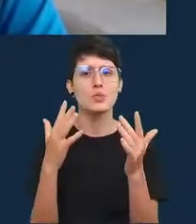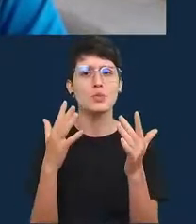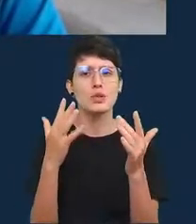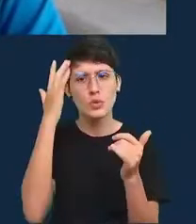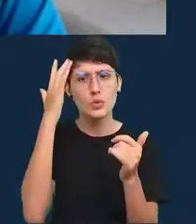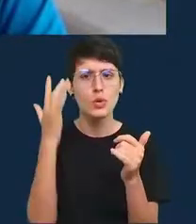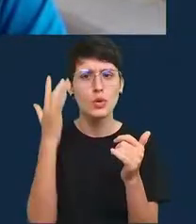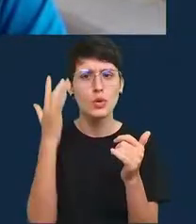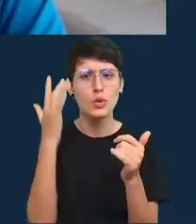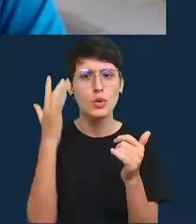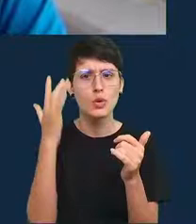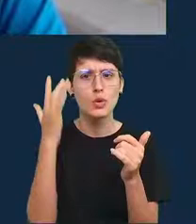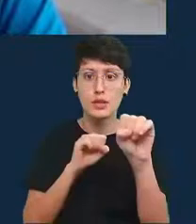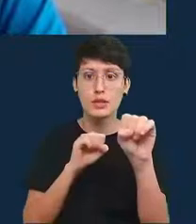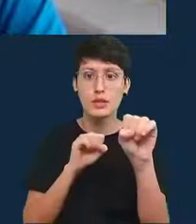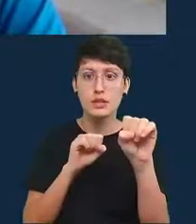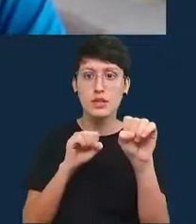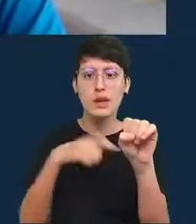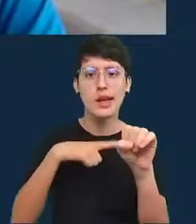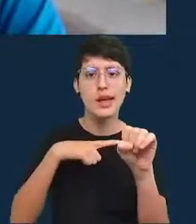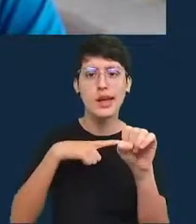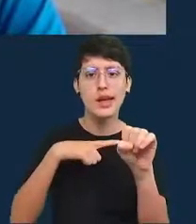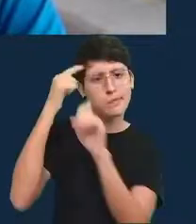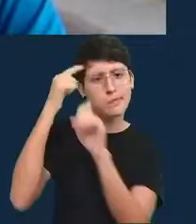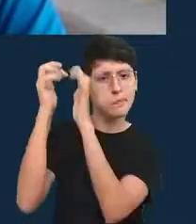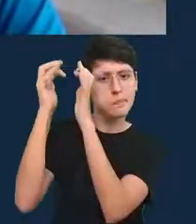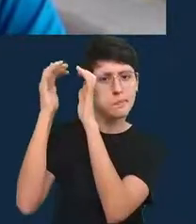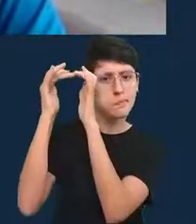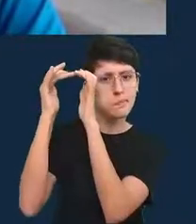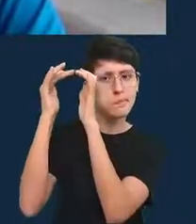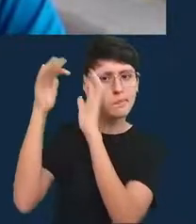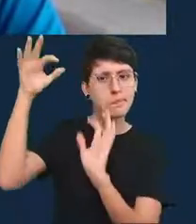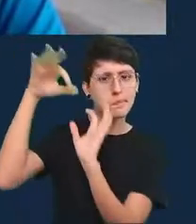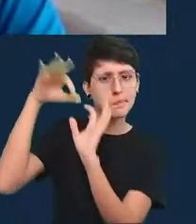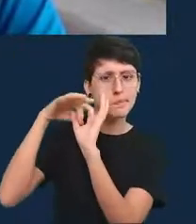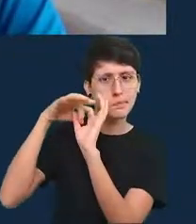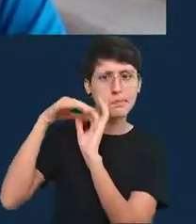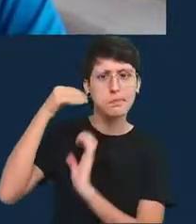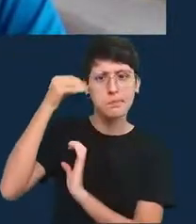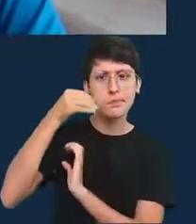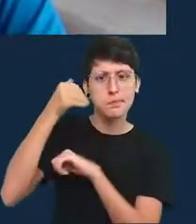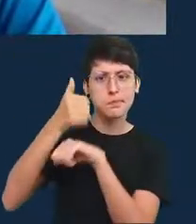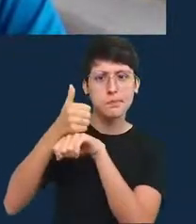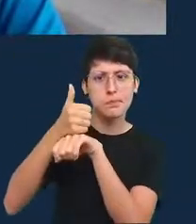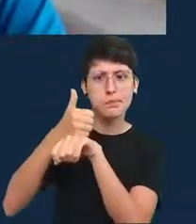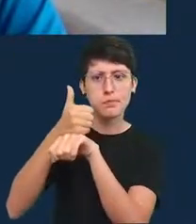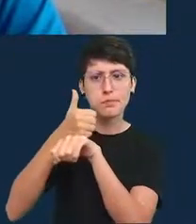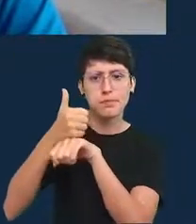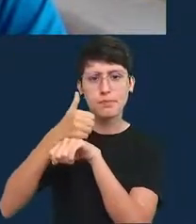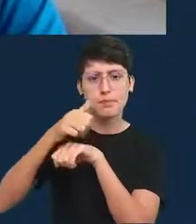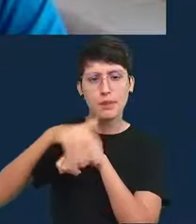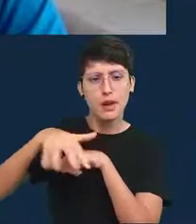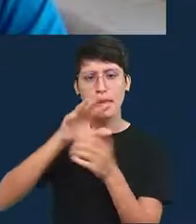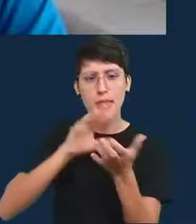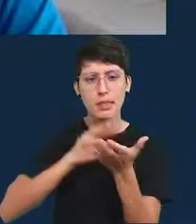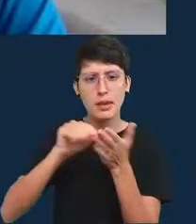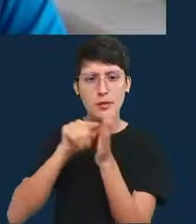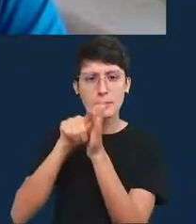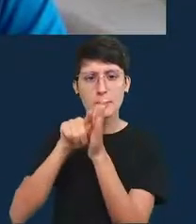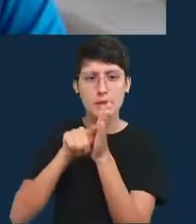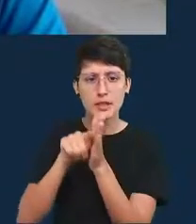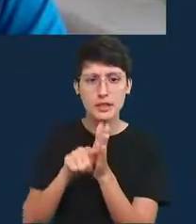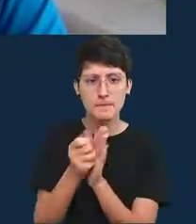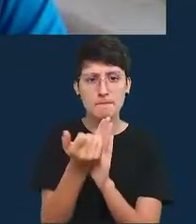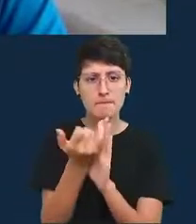formação temos um neurocientista temos alguém que se especializa em dados de pesquisa várias pessoas